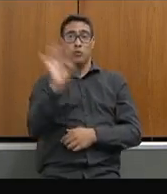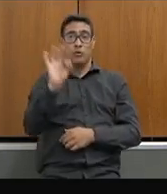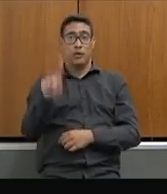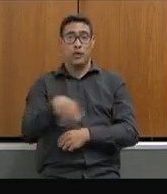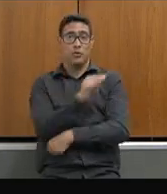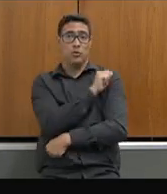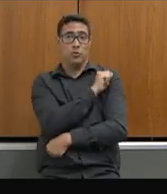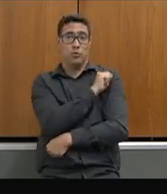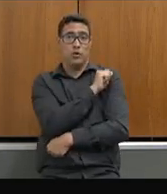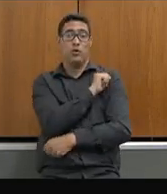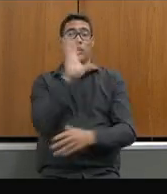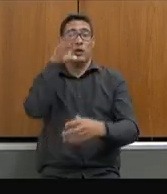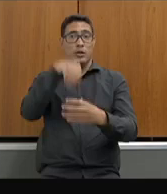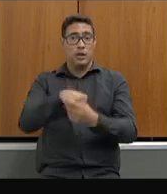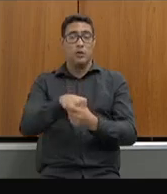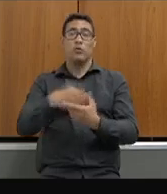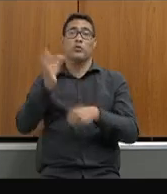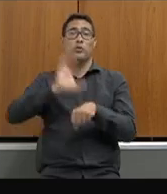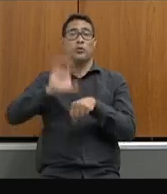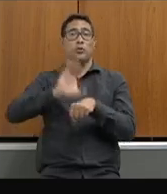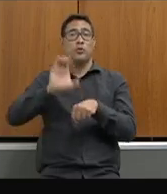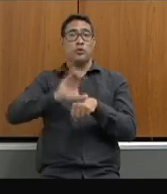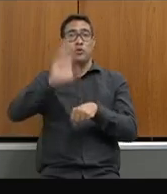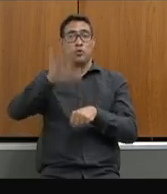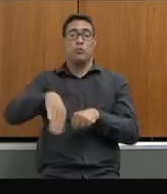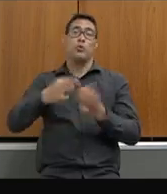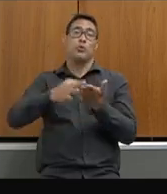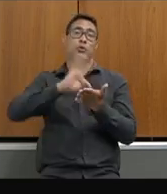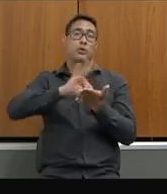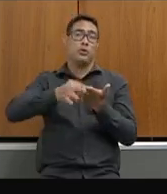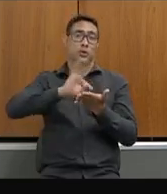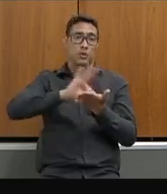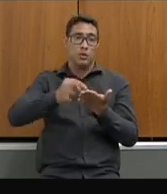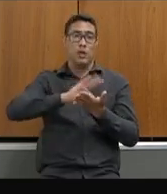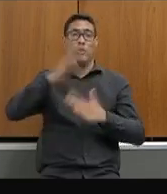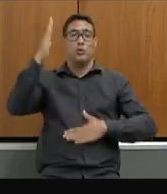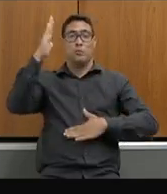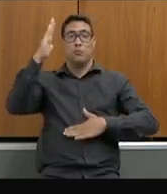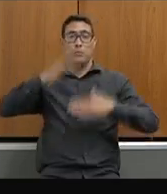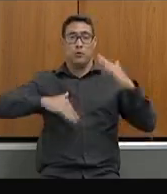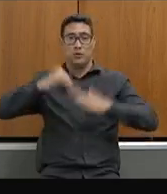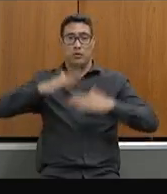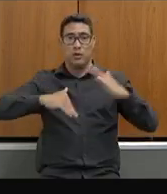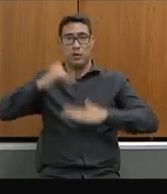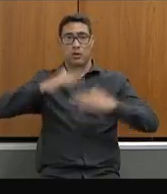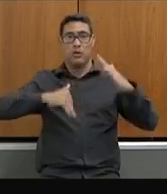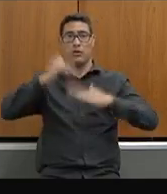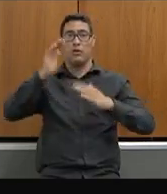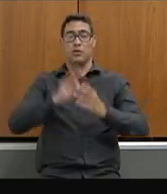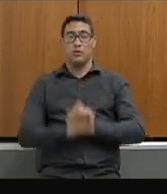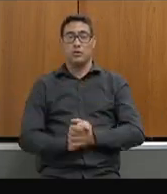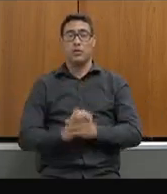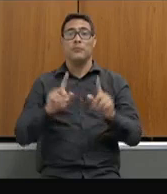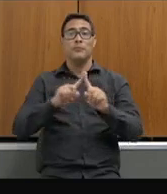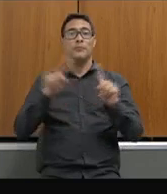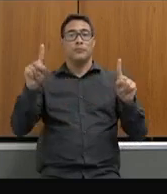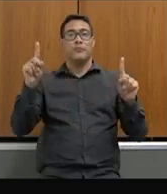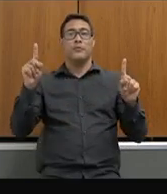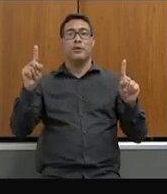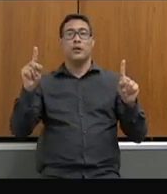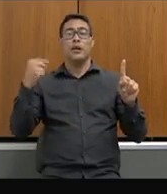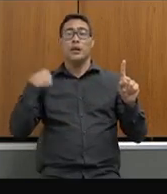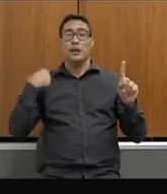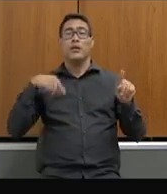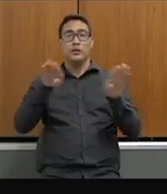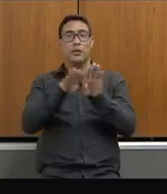em ensino profissionalizante Alemanha e Suíça 60% ou seja nós estamos abaixo e muito da